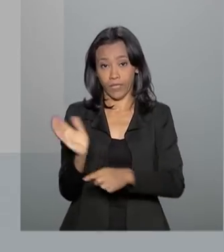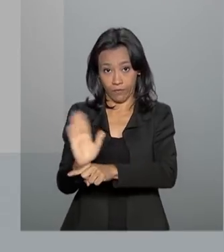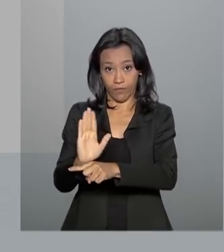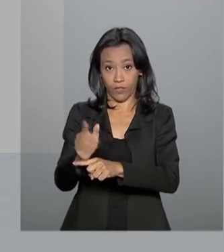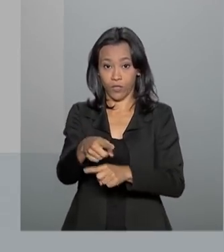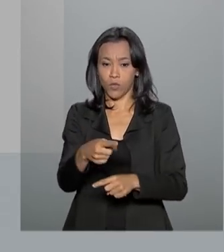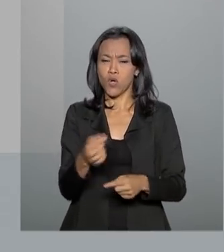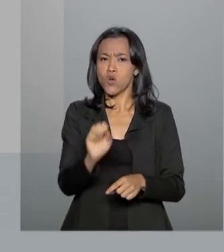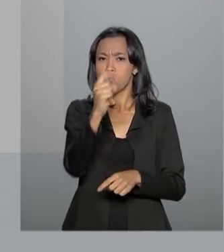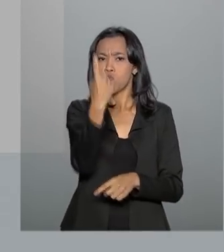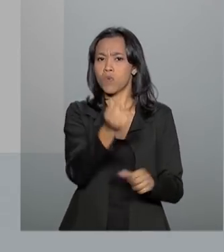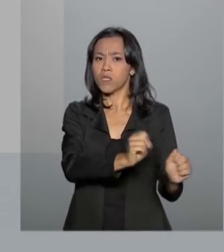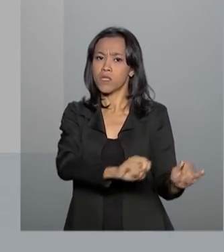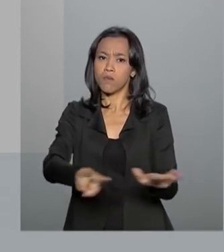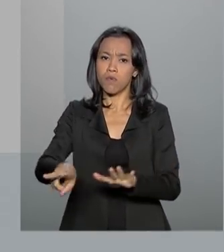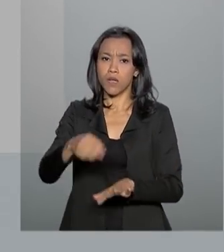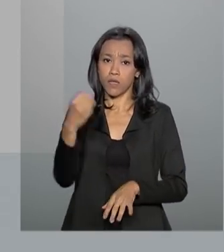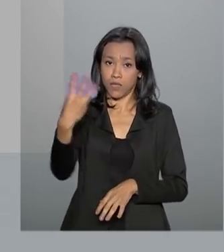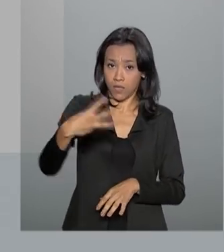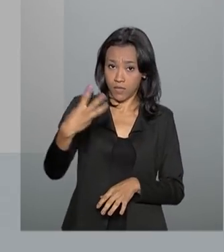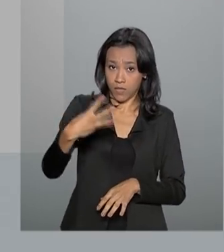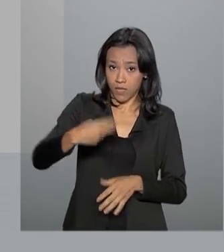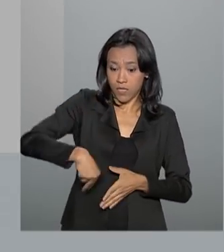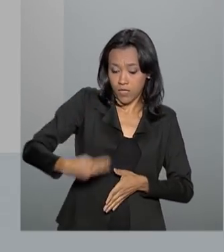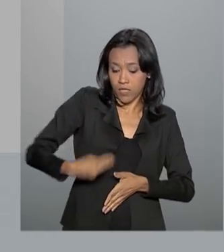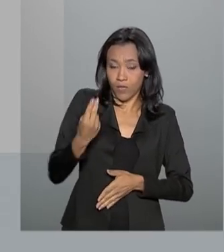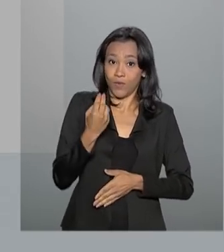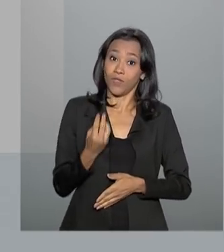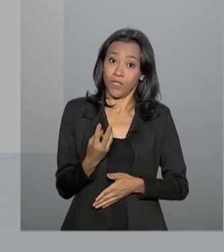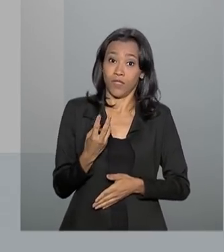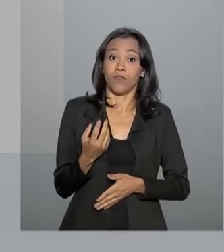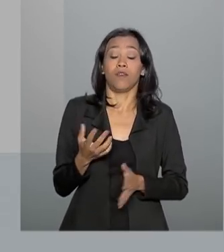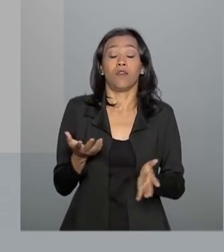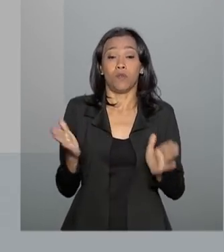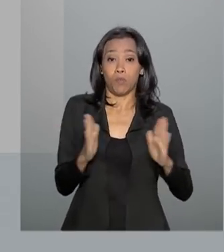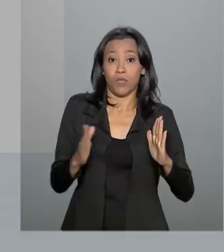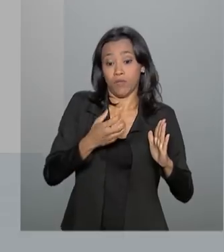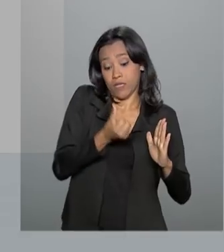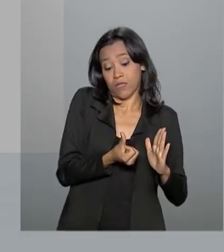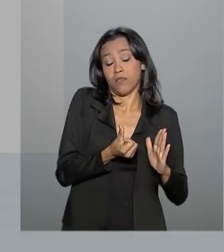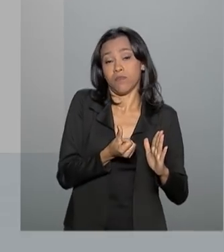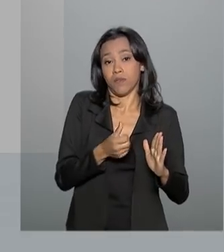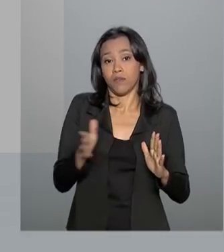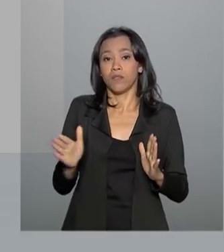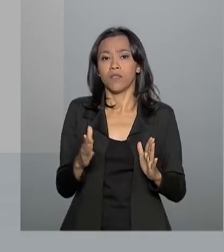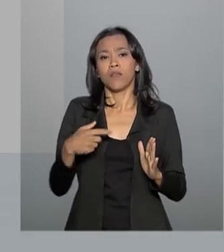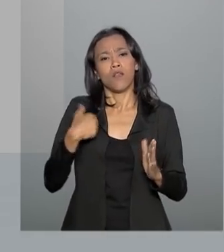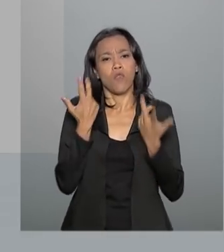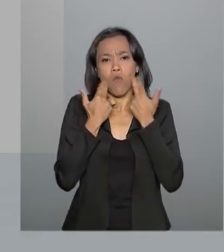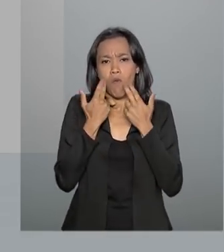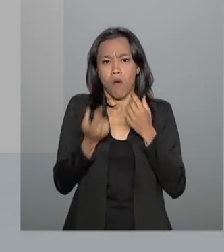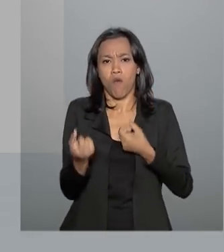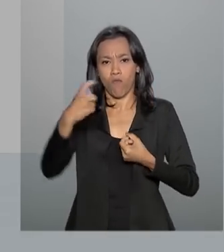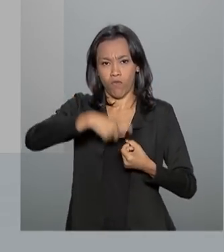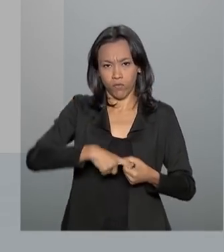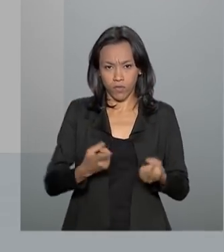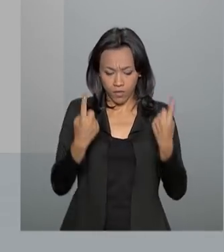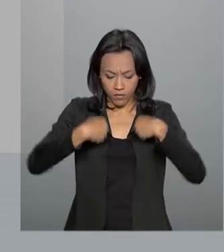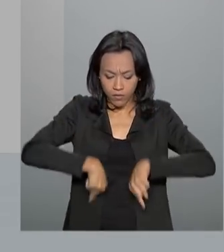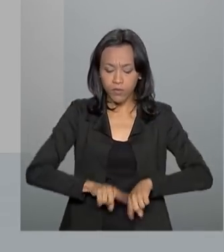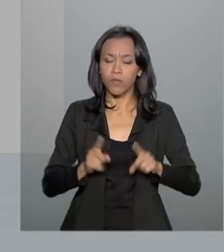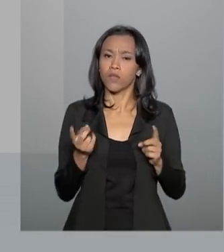Após uma semana da terceira cirurgia no espaço de menos de seis meses, graças a Deus, funções voltando à normalidade. E